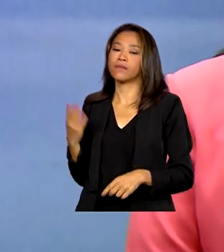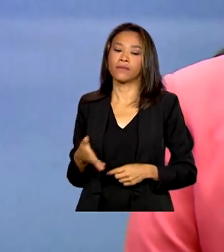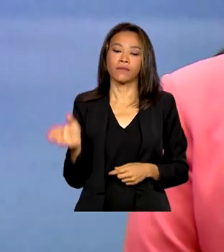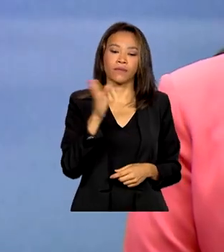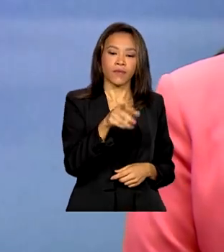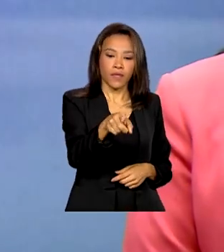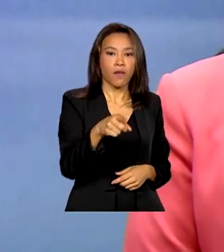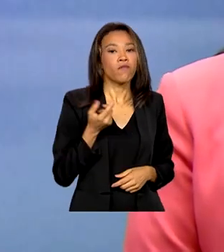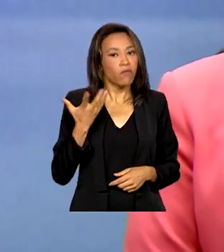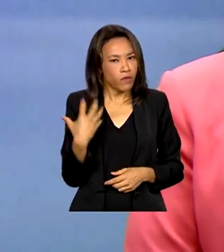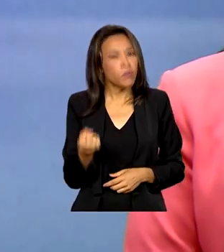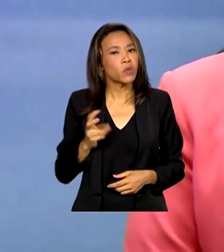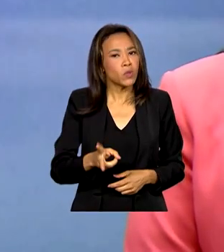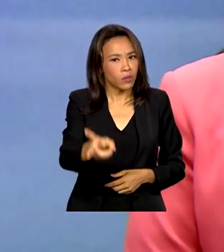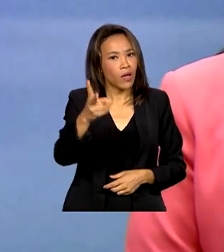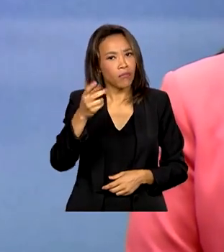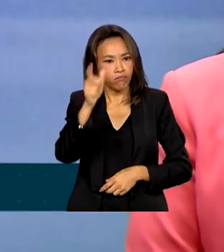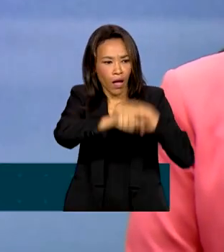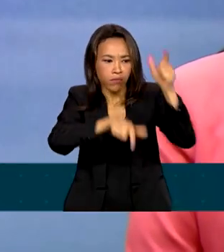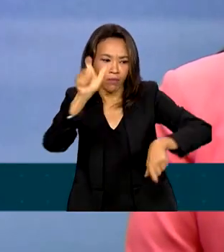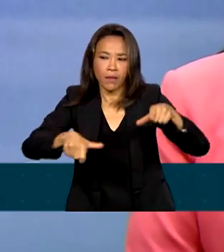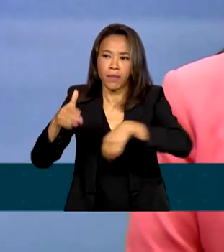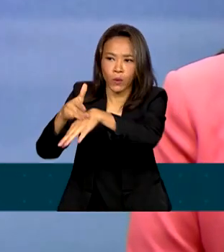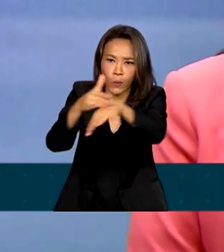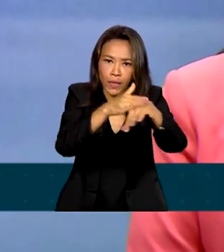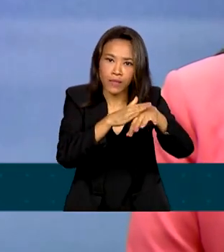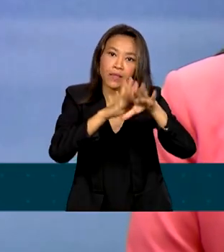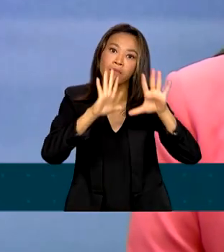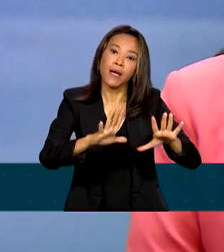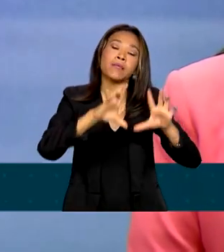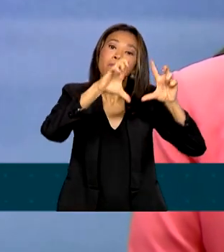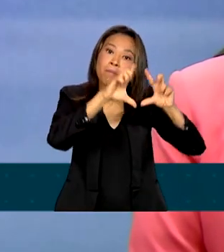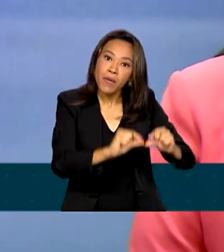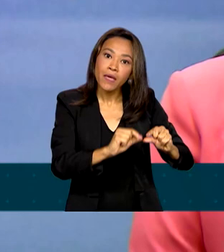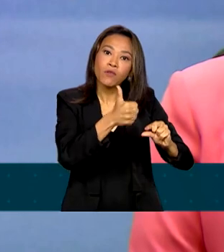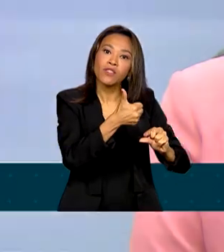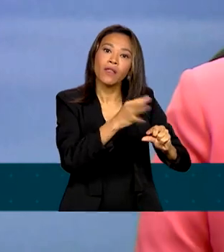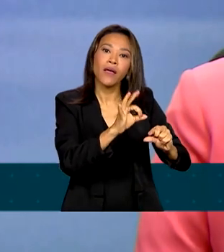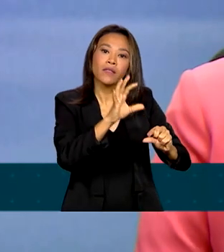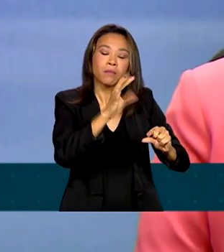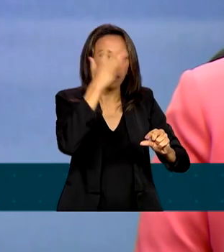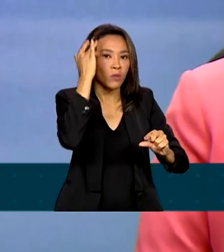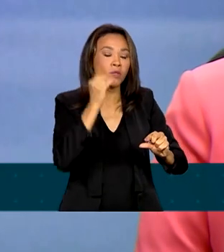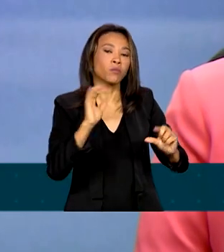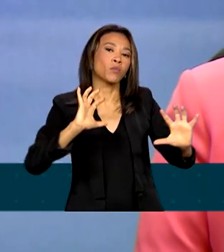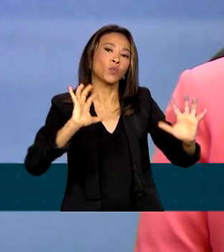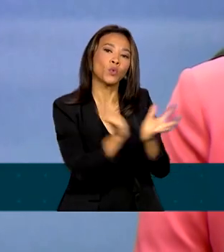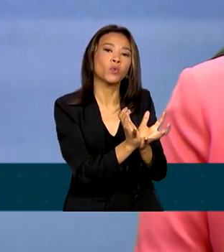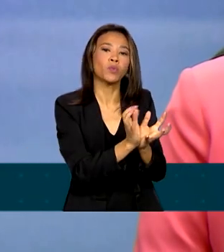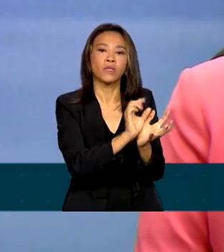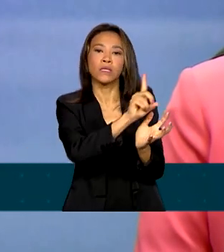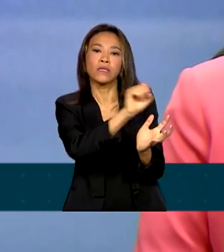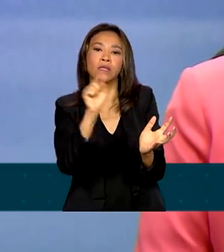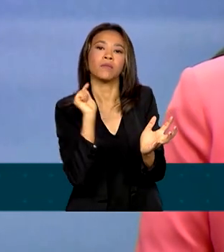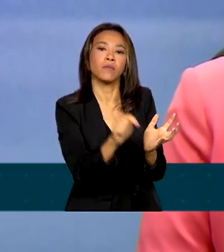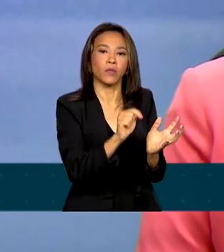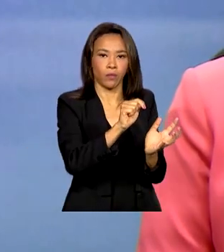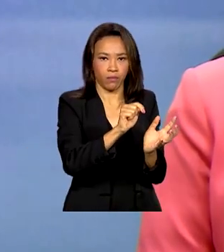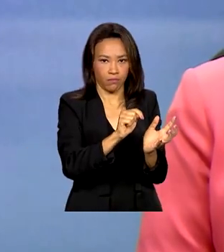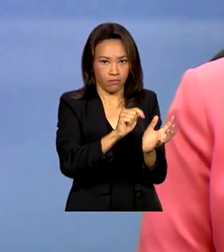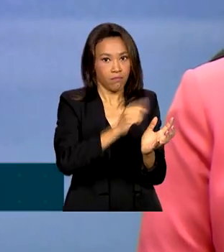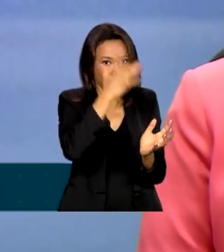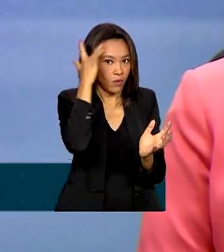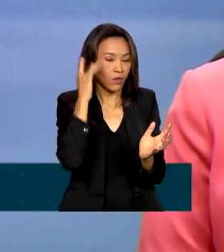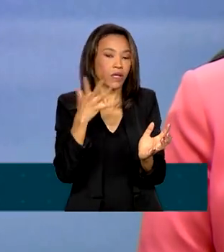continuar tendo pessoas com tuberculose, mas menos de 10 pessoas por 100 mil habitantes. A gente quer reduzir quase um quarto